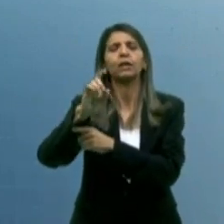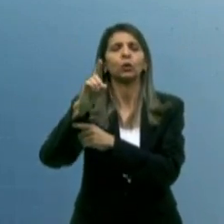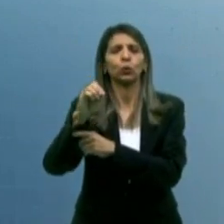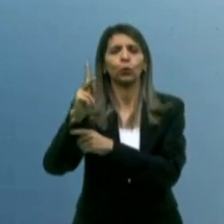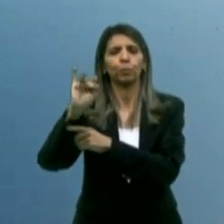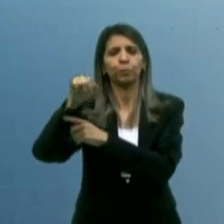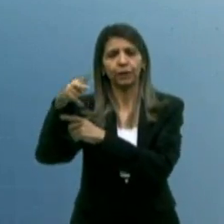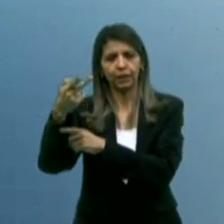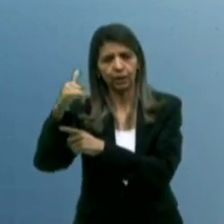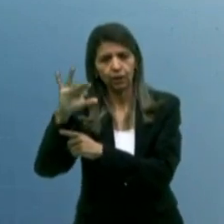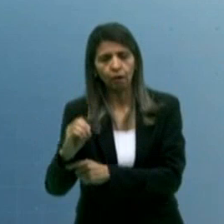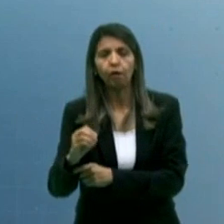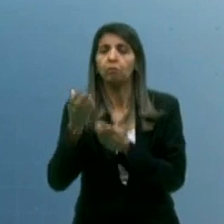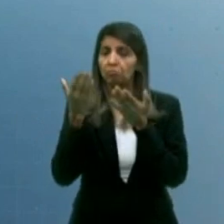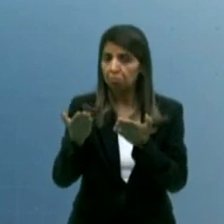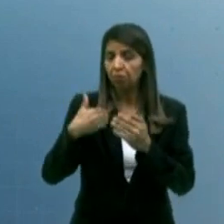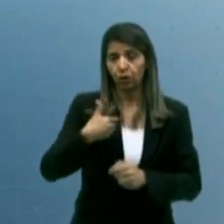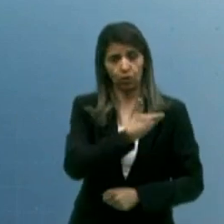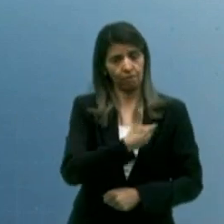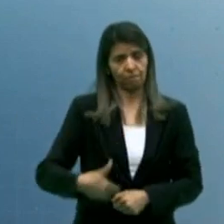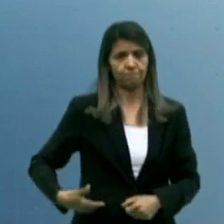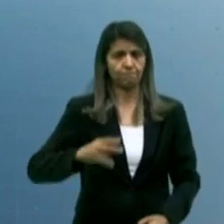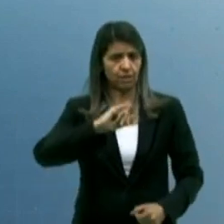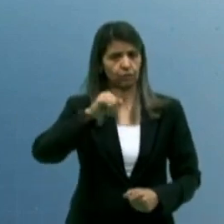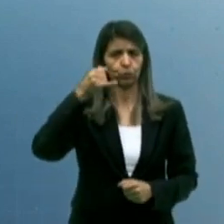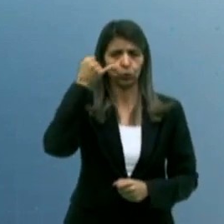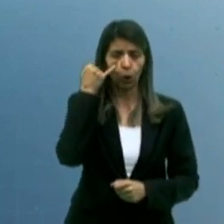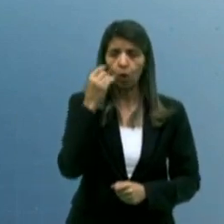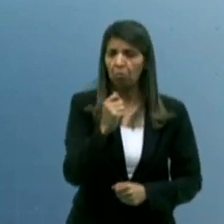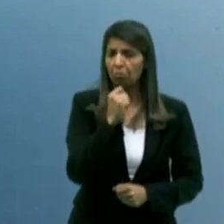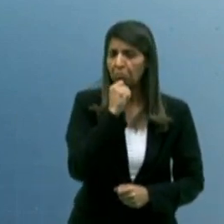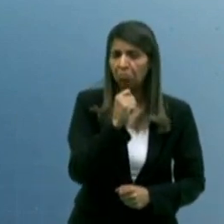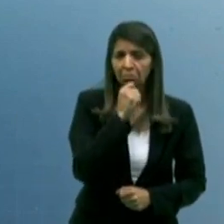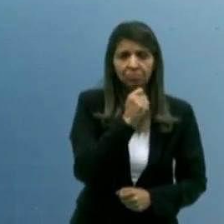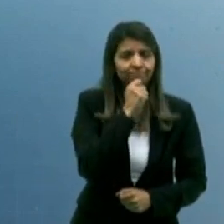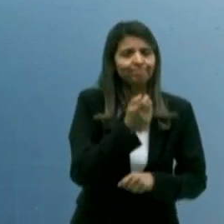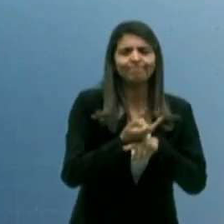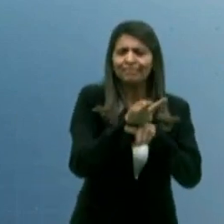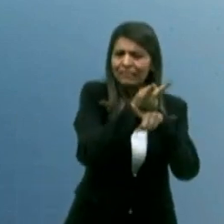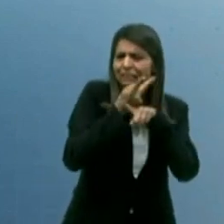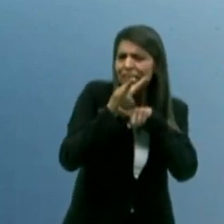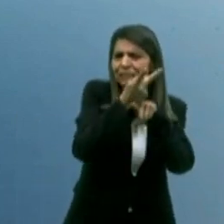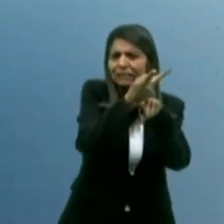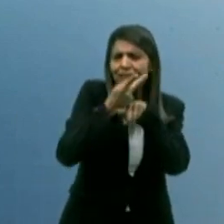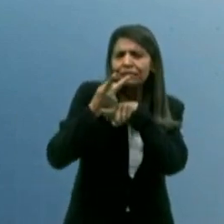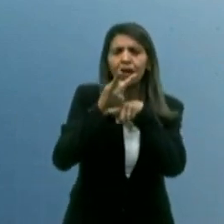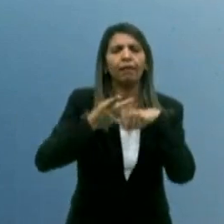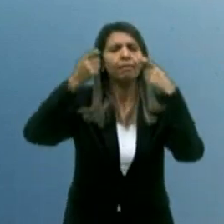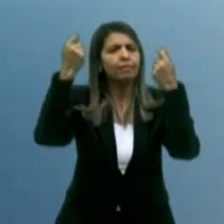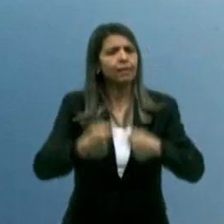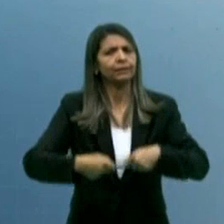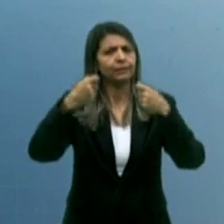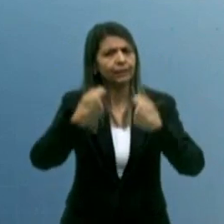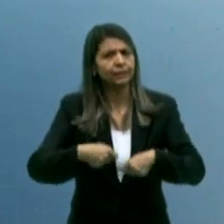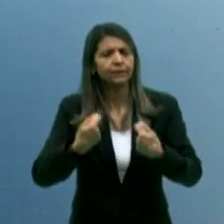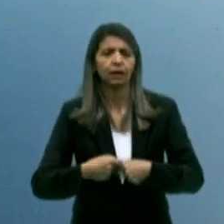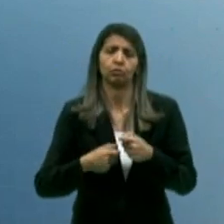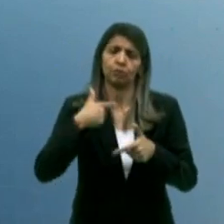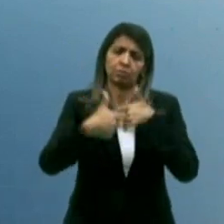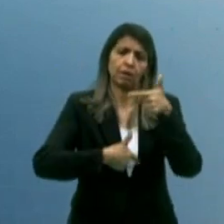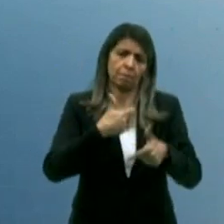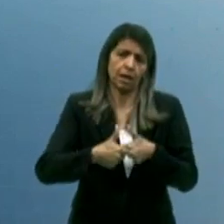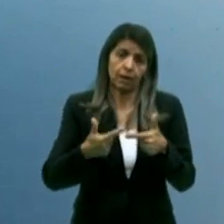governo atual, João Azevedo, não tenha se permitido buscar os recursos necessários para esse investimento.